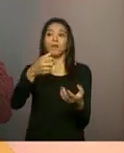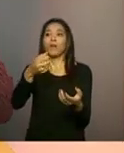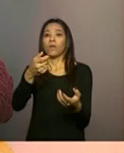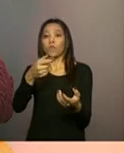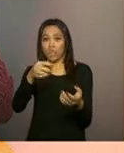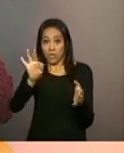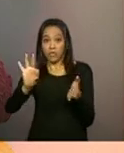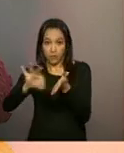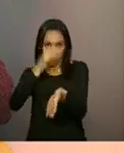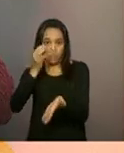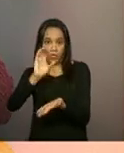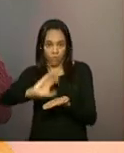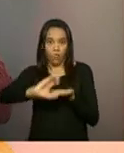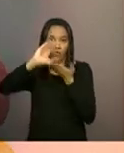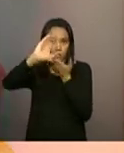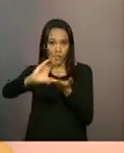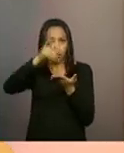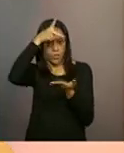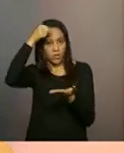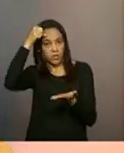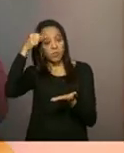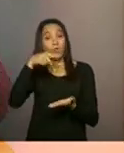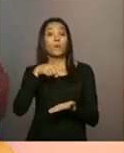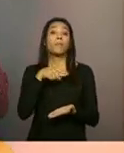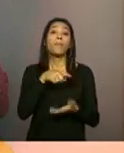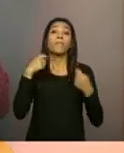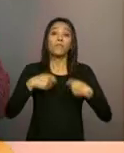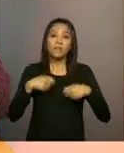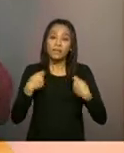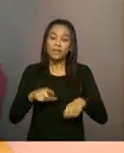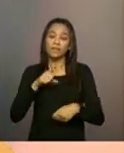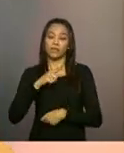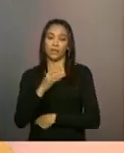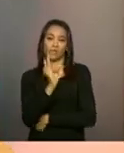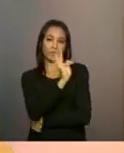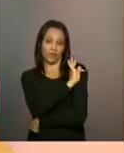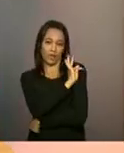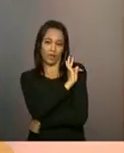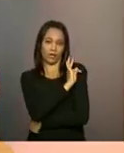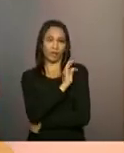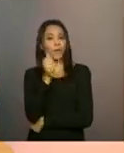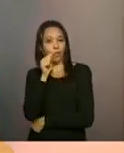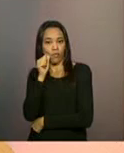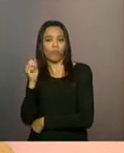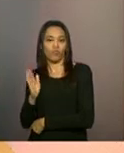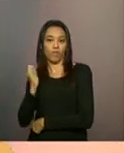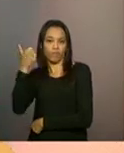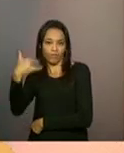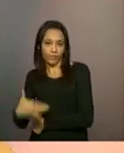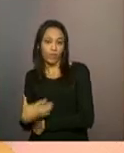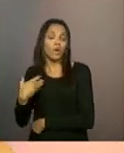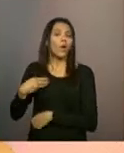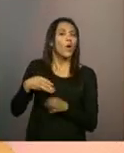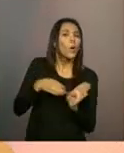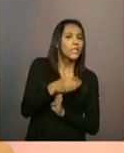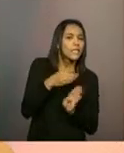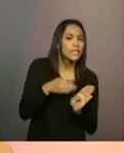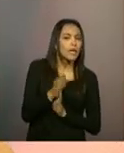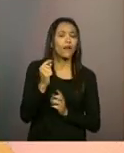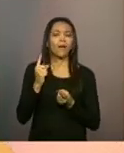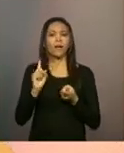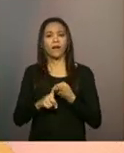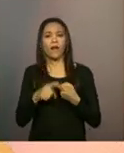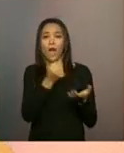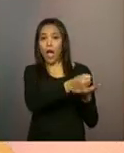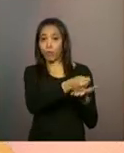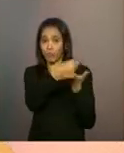municipal, ele vai precisar ter esse técnico de referência, como a Kessa já falou, para dar as orientações, para apoiar o